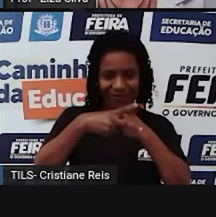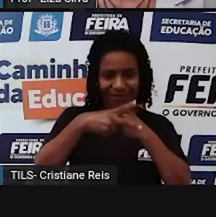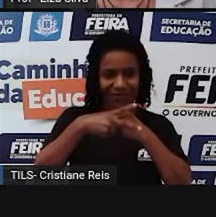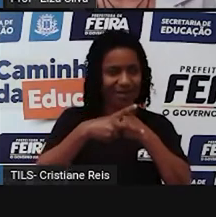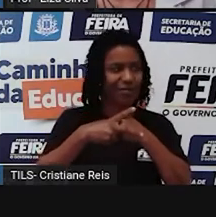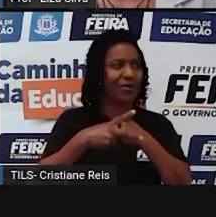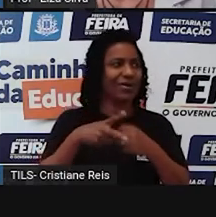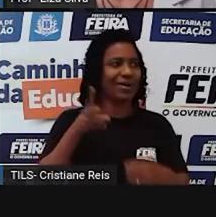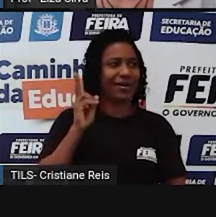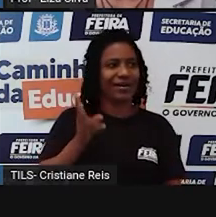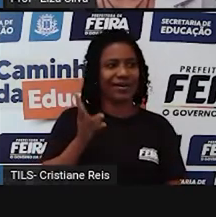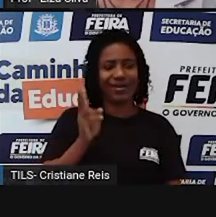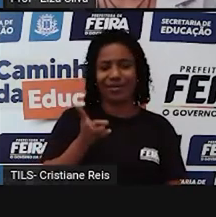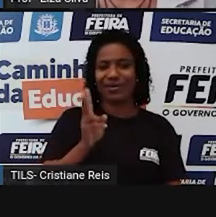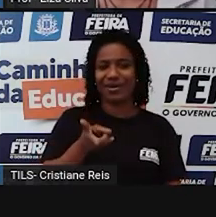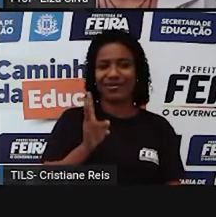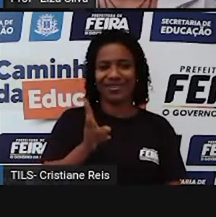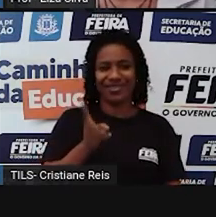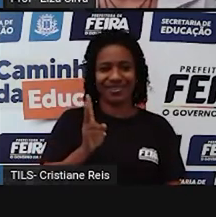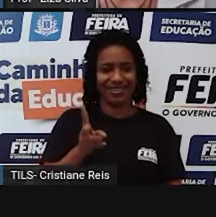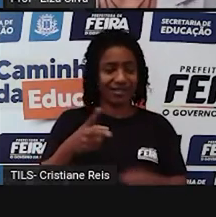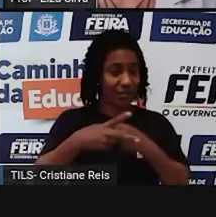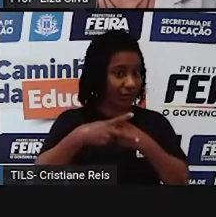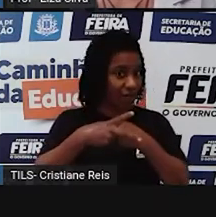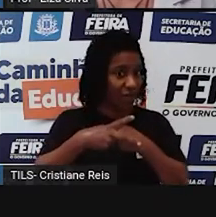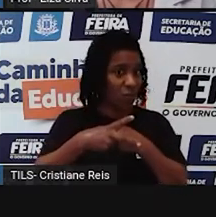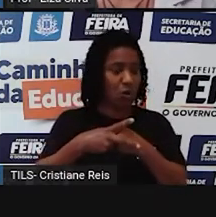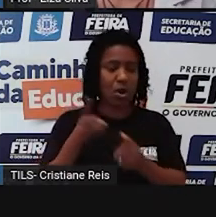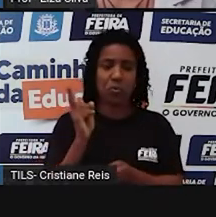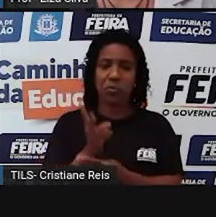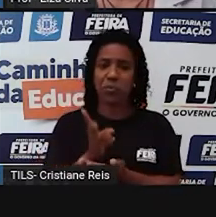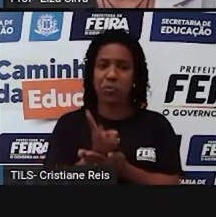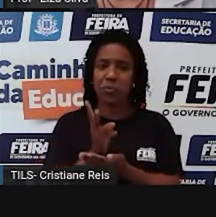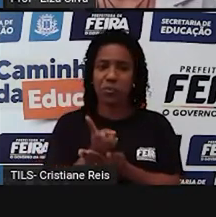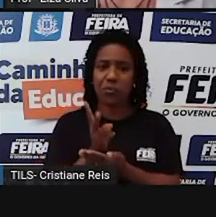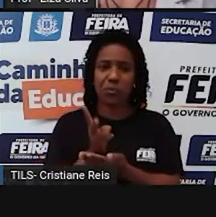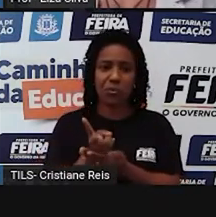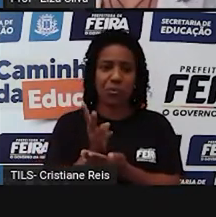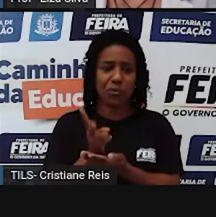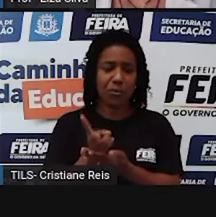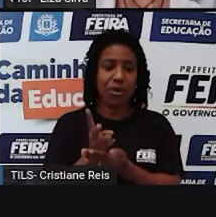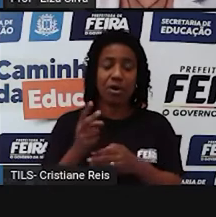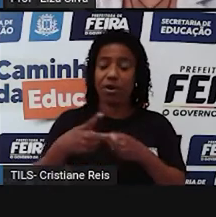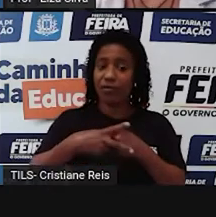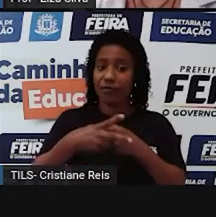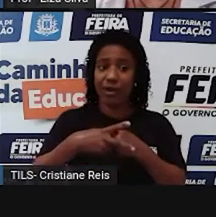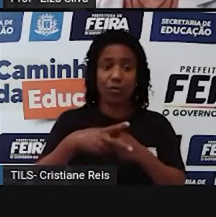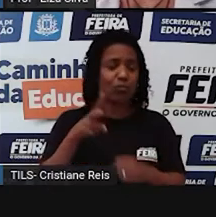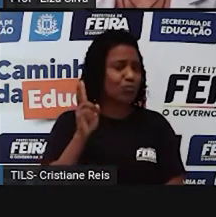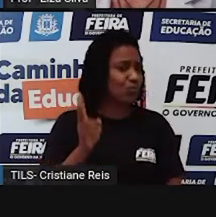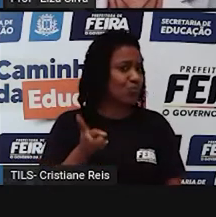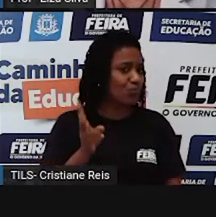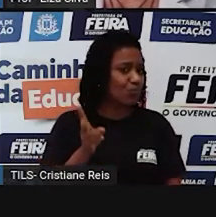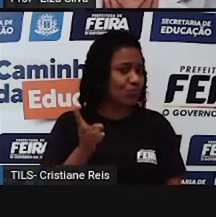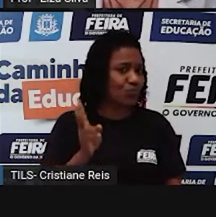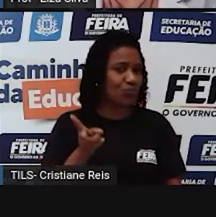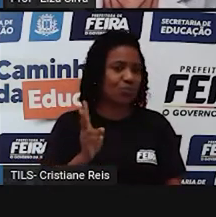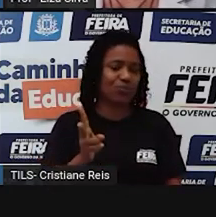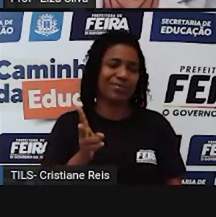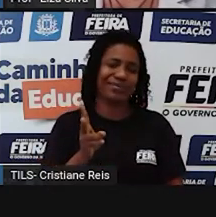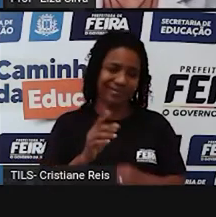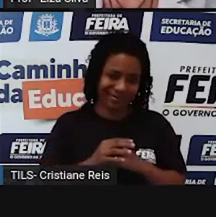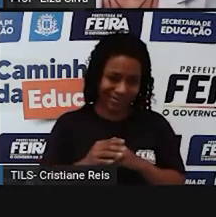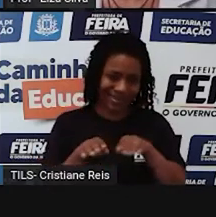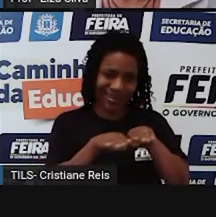verbs, verbos regulares. O próprio nome já está dizendo. Eles são verbos regulares porque eles seguem